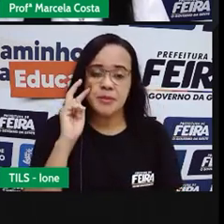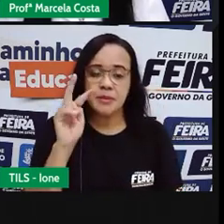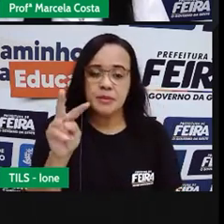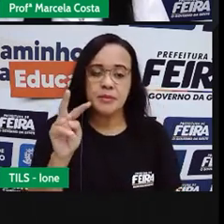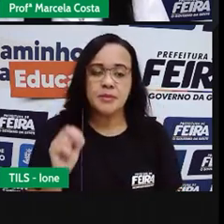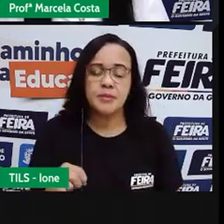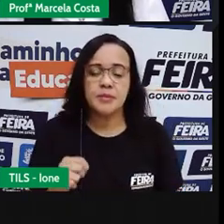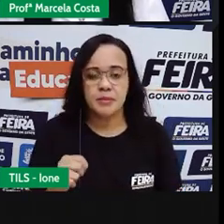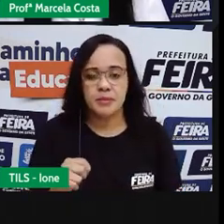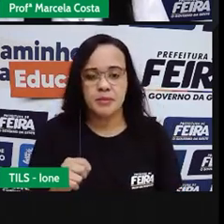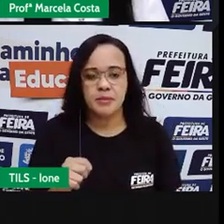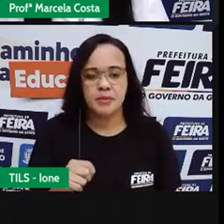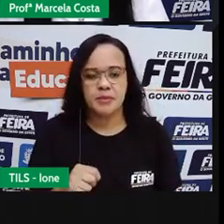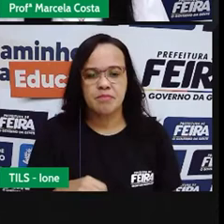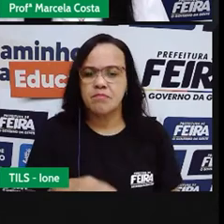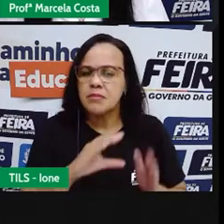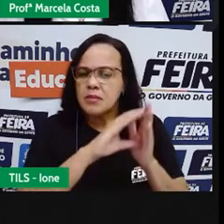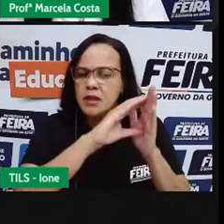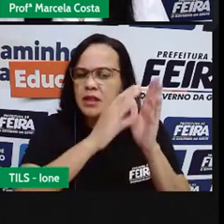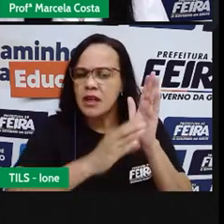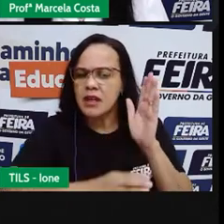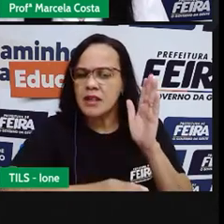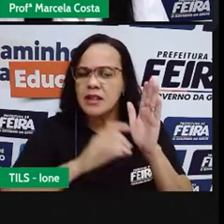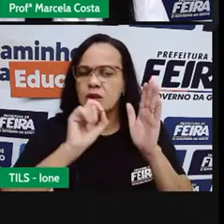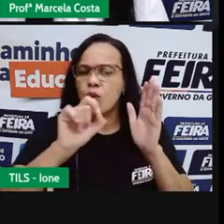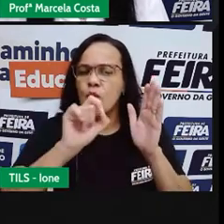Enumerar As características físicas Dela